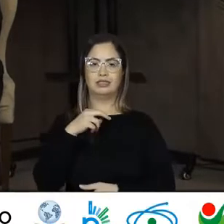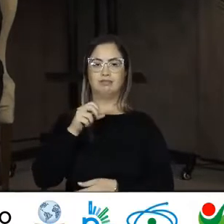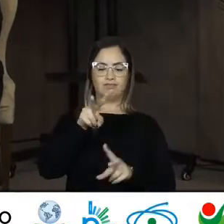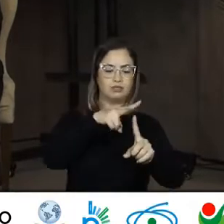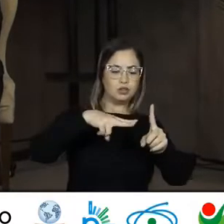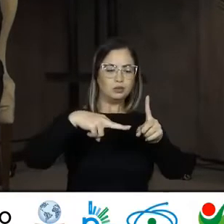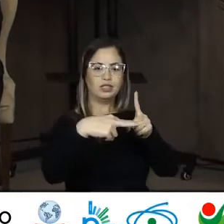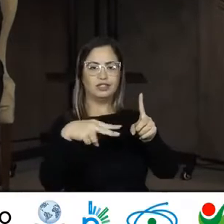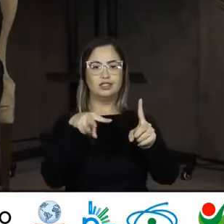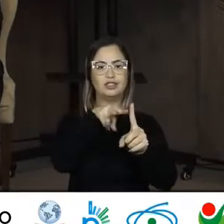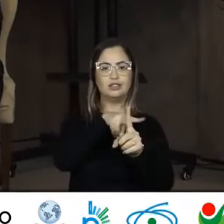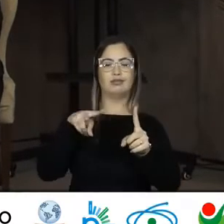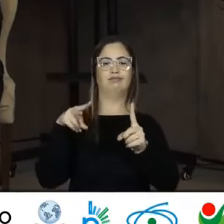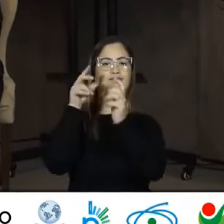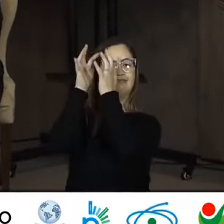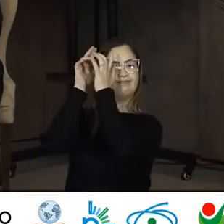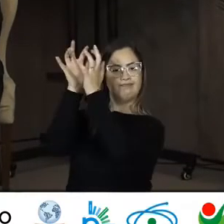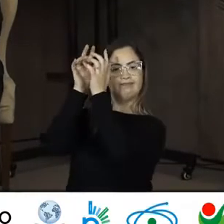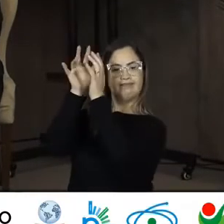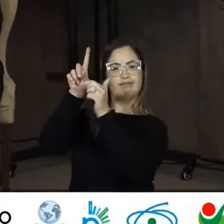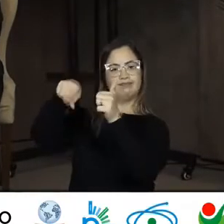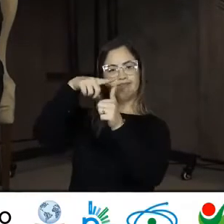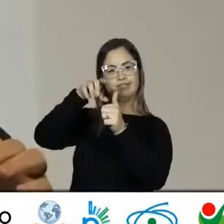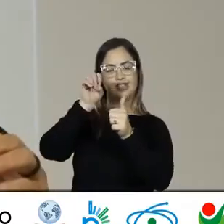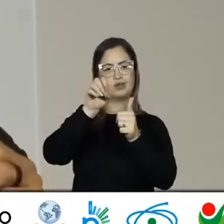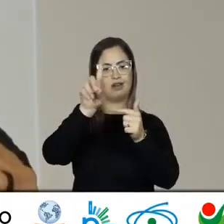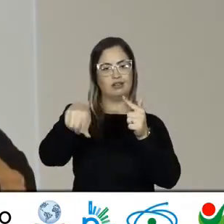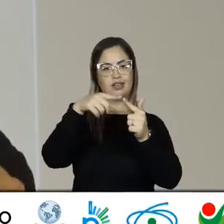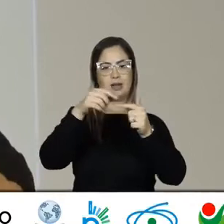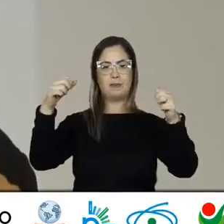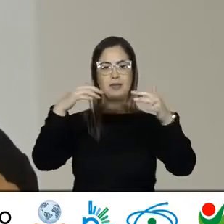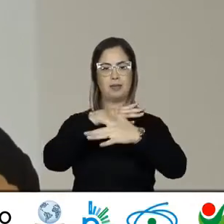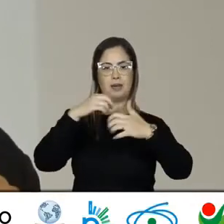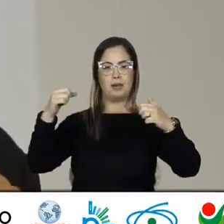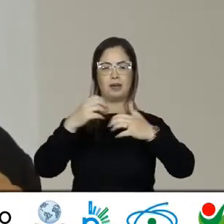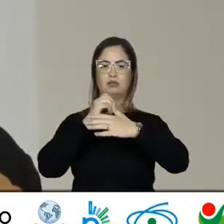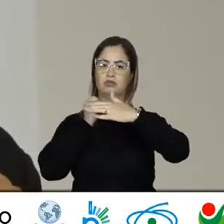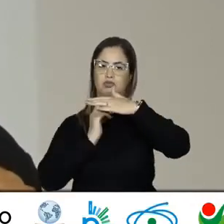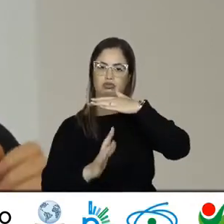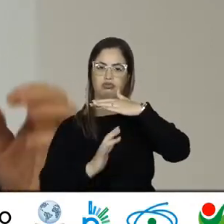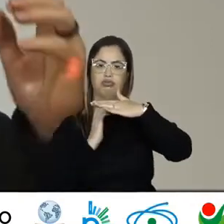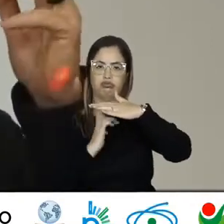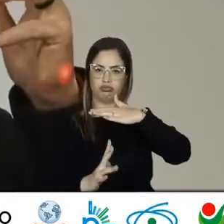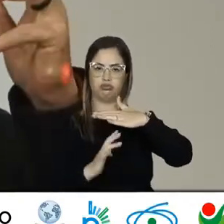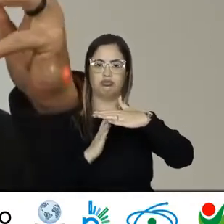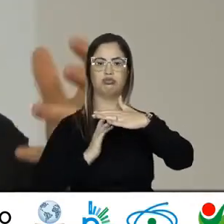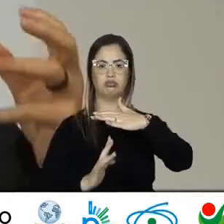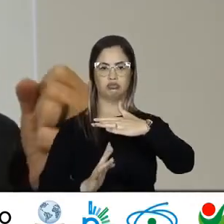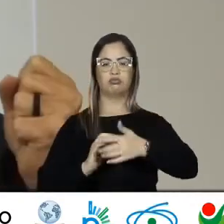Refletindo sobre Educação E movimentos Migratórios Então